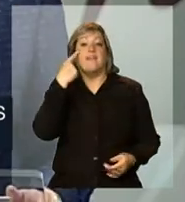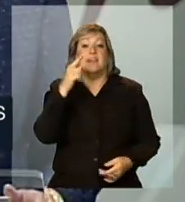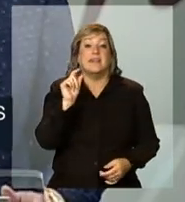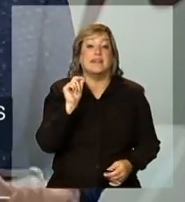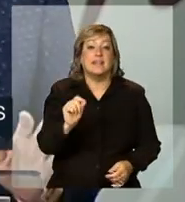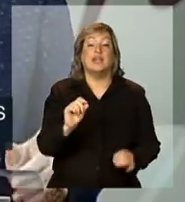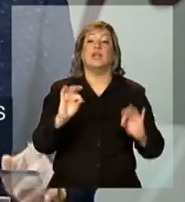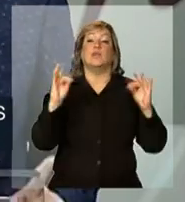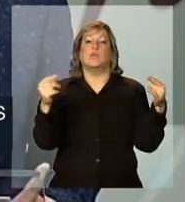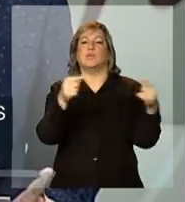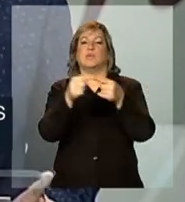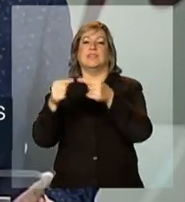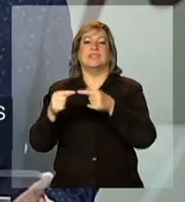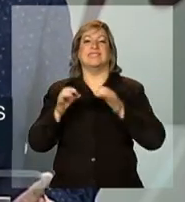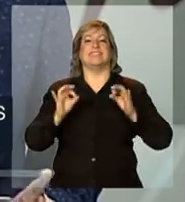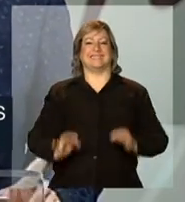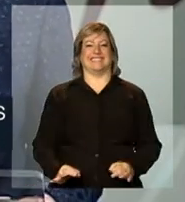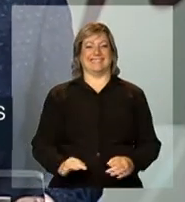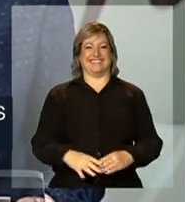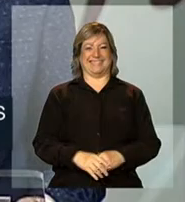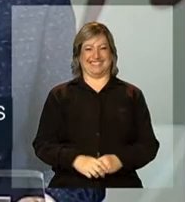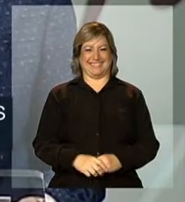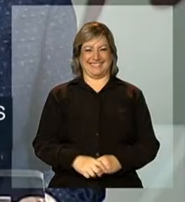que tudo está nos conformes.